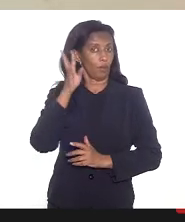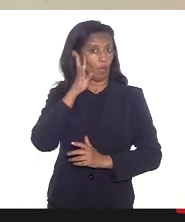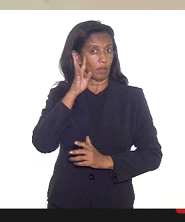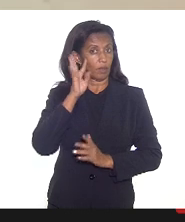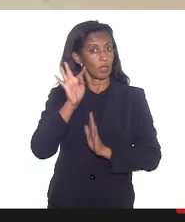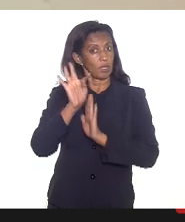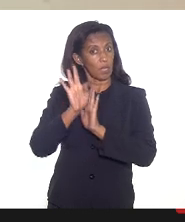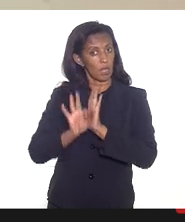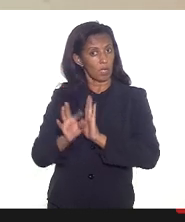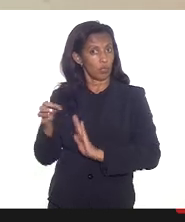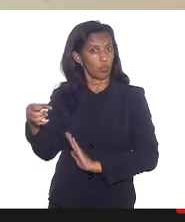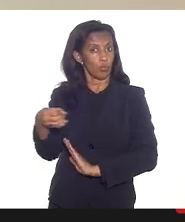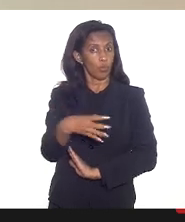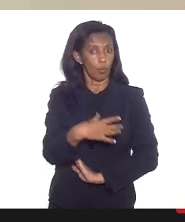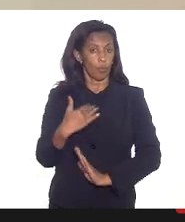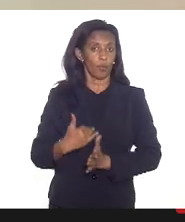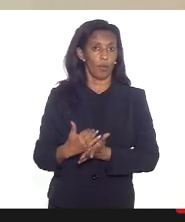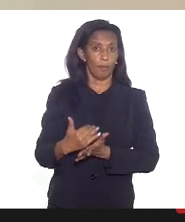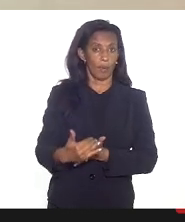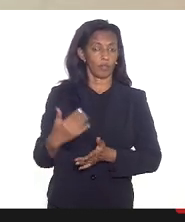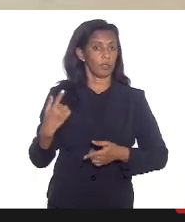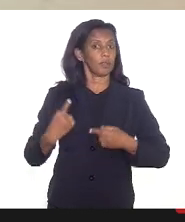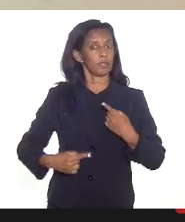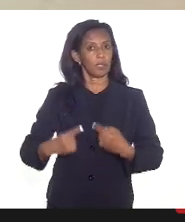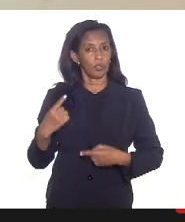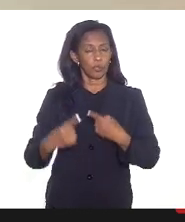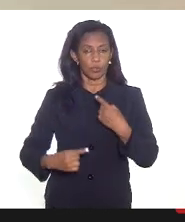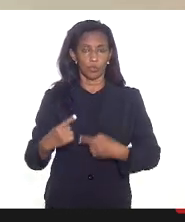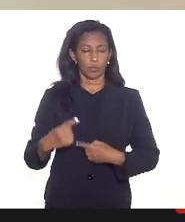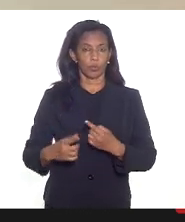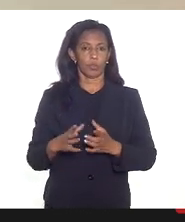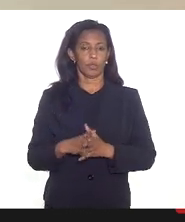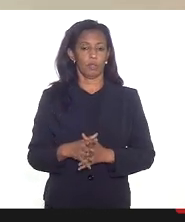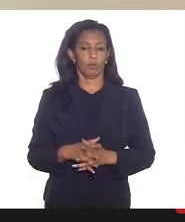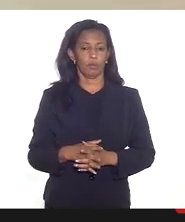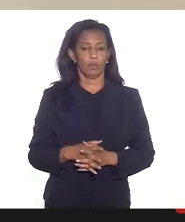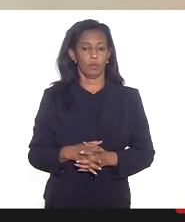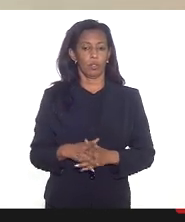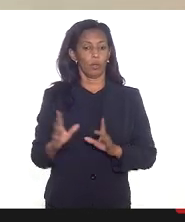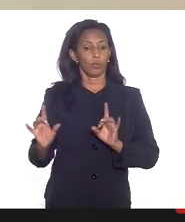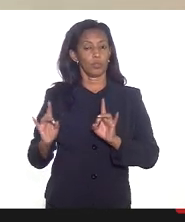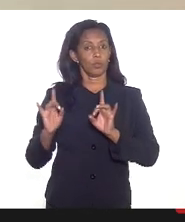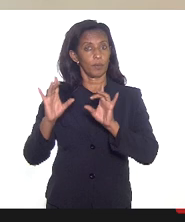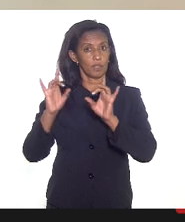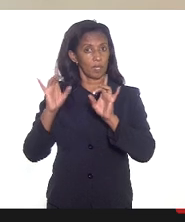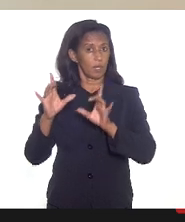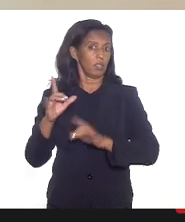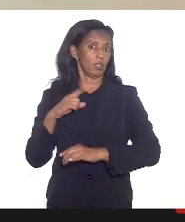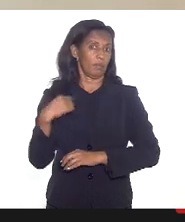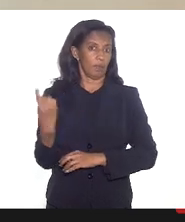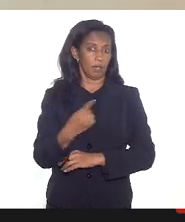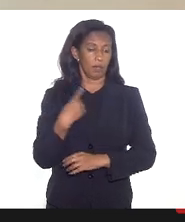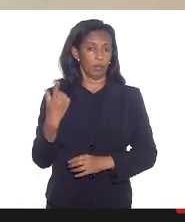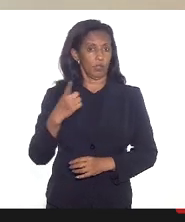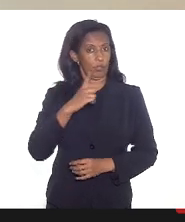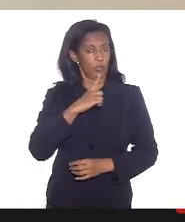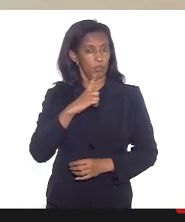redação a partir dessa discussão com os os especialistas para que a gente tenha essa